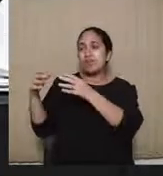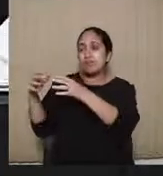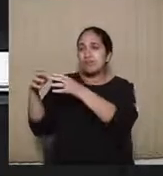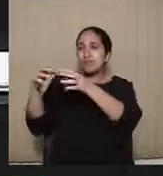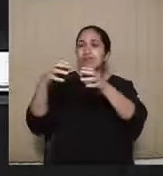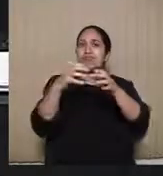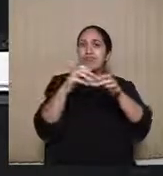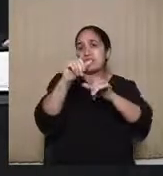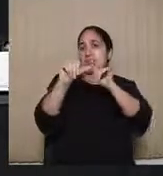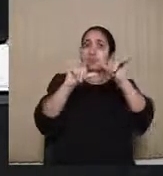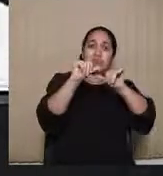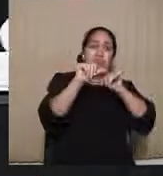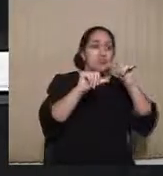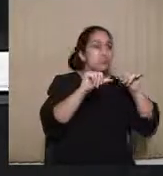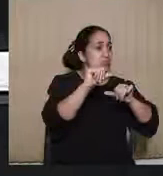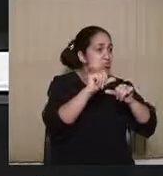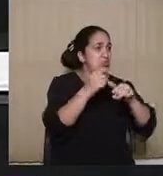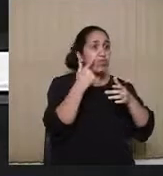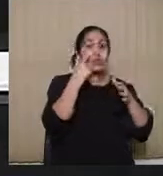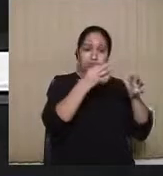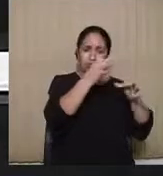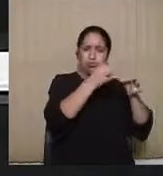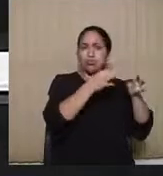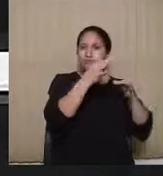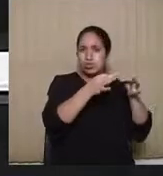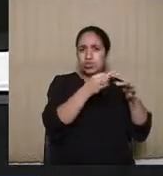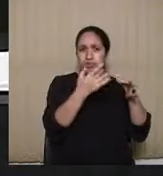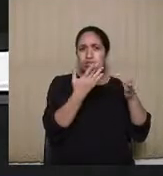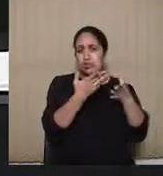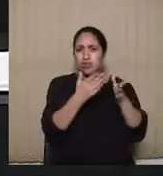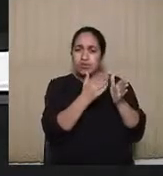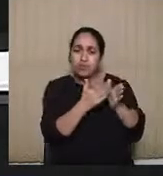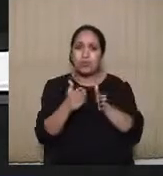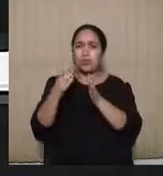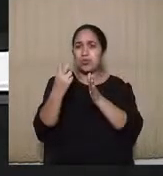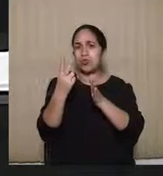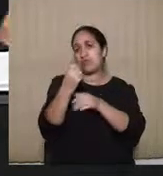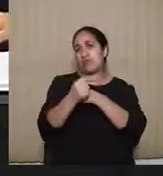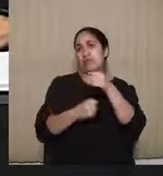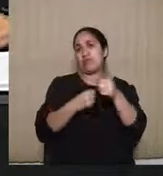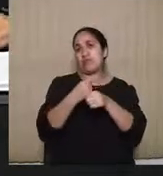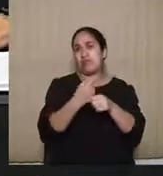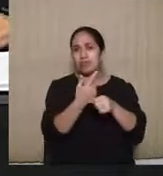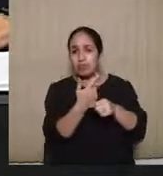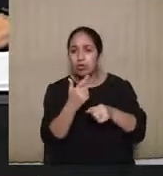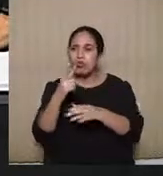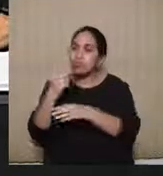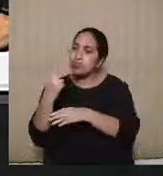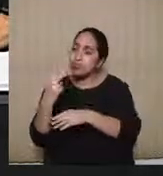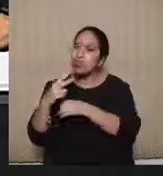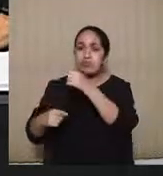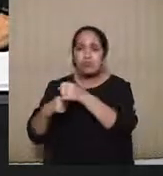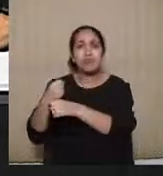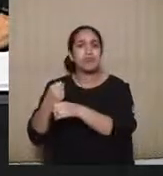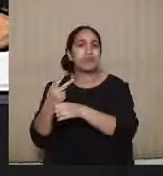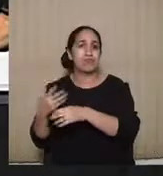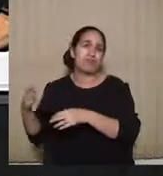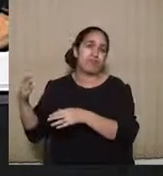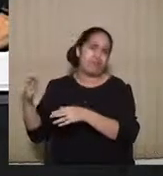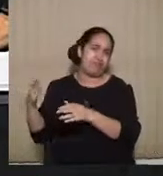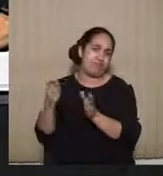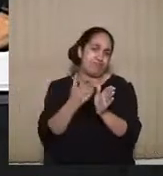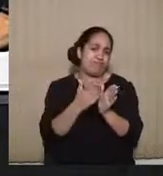transitórias, e nós temos os juízes que acabam ocupando mandatos lá por dois anos, reconduzidos por mais dois, quando acontece, isso